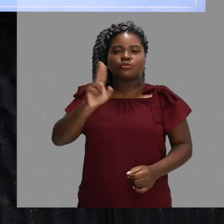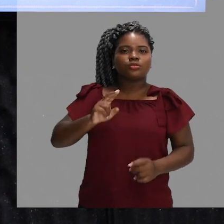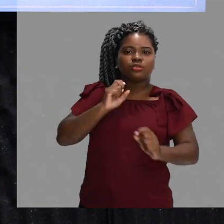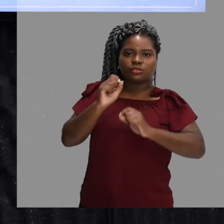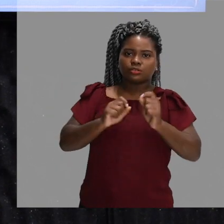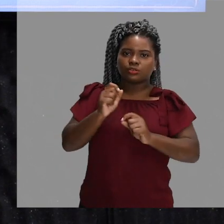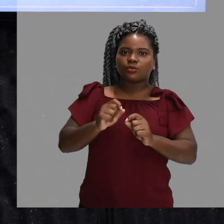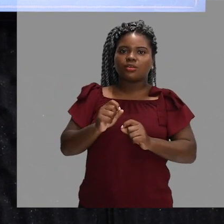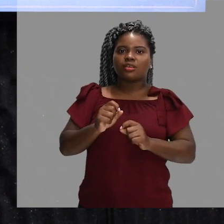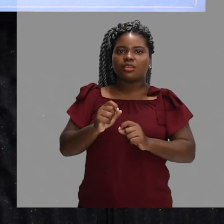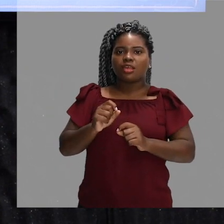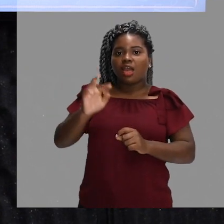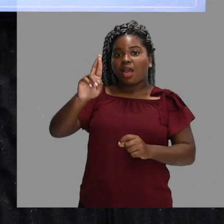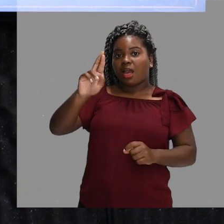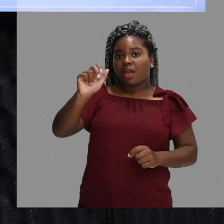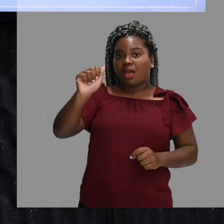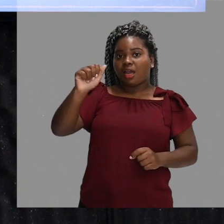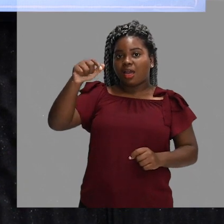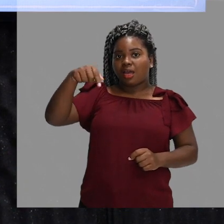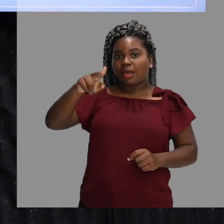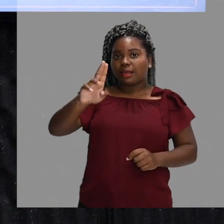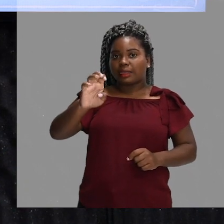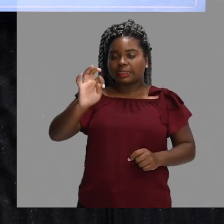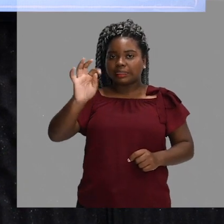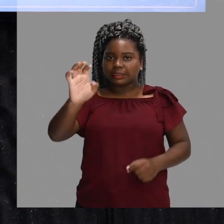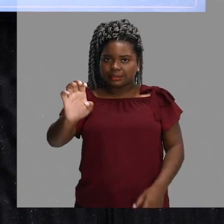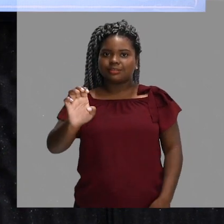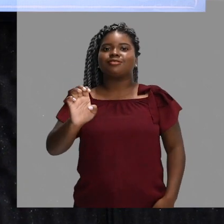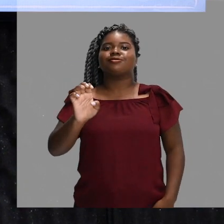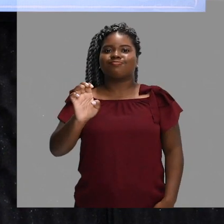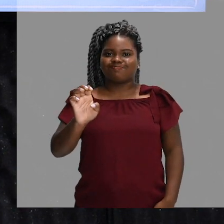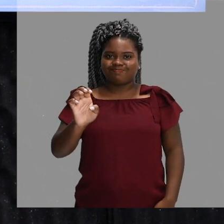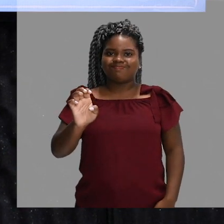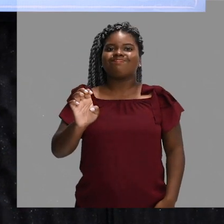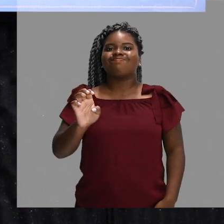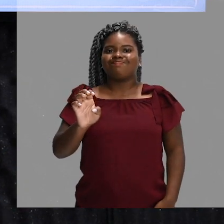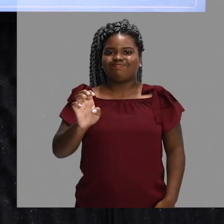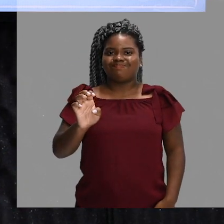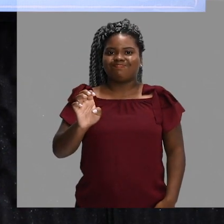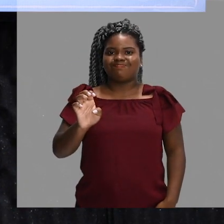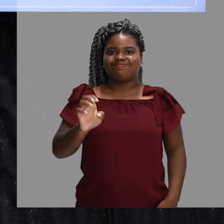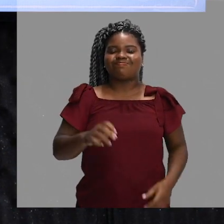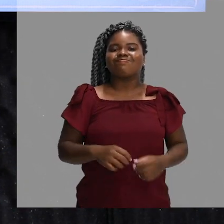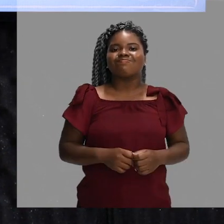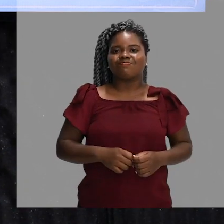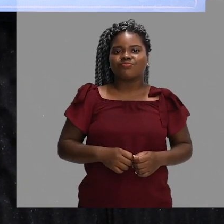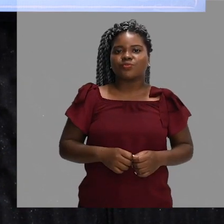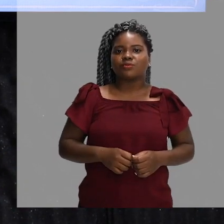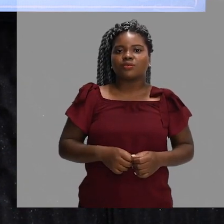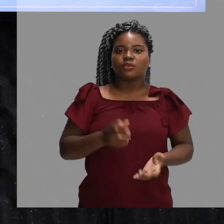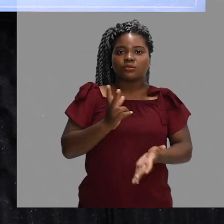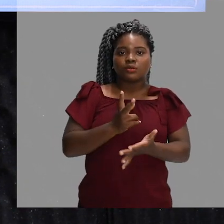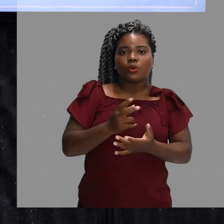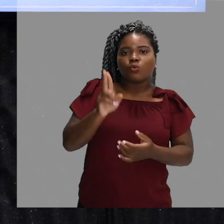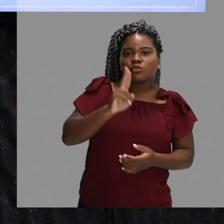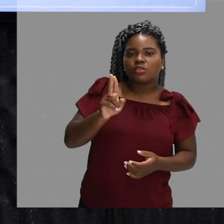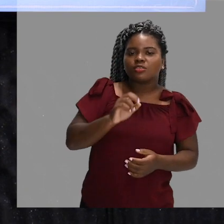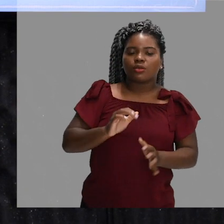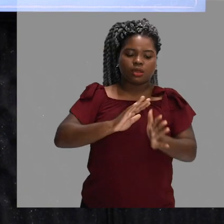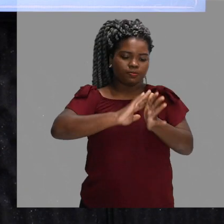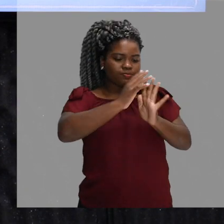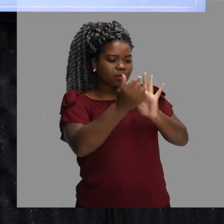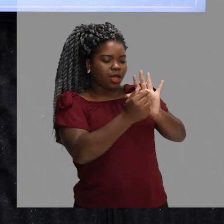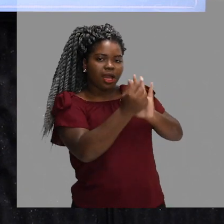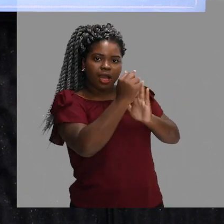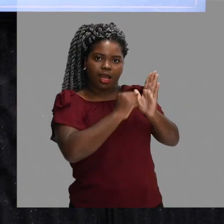utilizar raquete, então os atletas, a raquete funcionava com o quê? As próprias mãos, os atletas golpeavam, as bolas golpeiam a bola com a